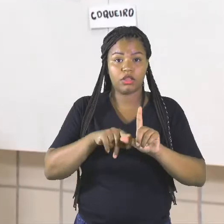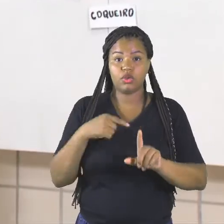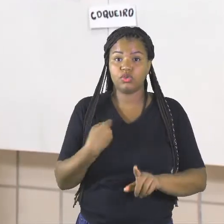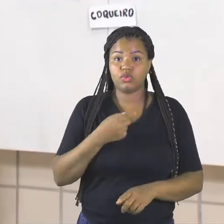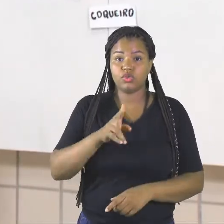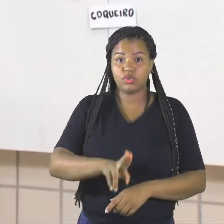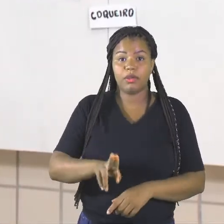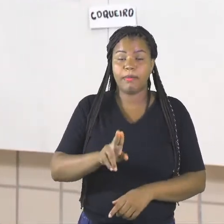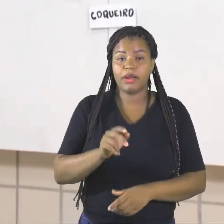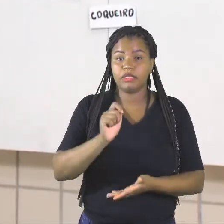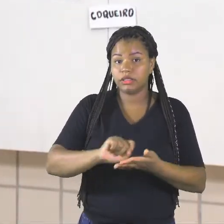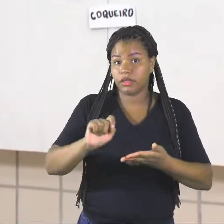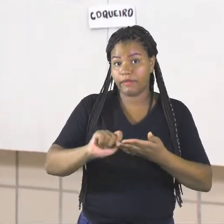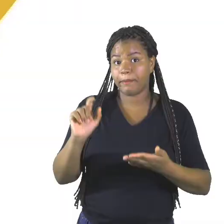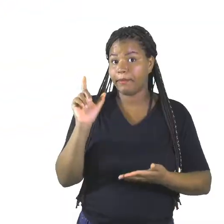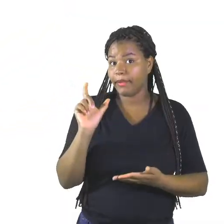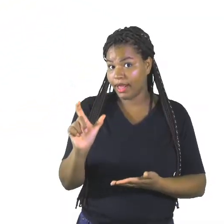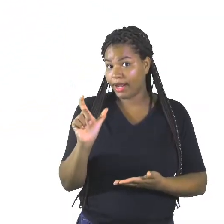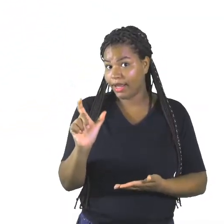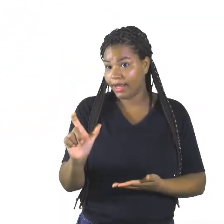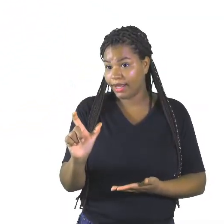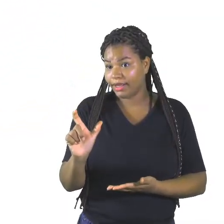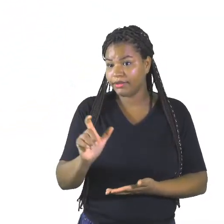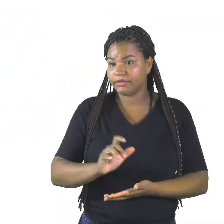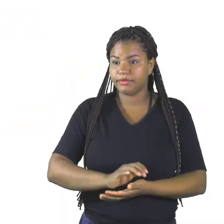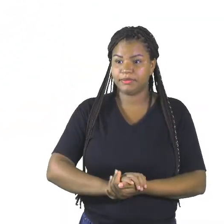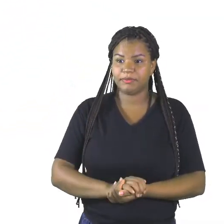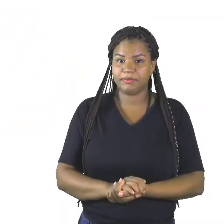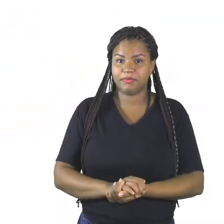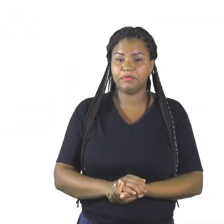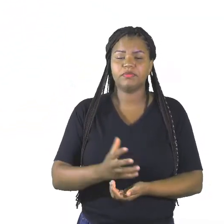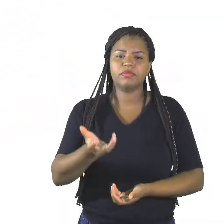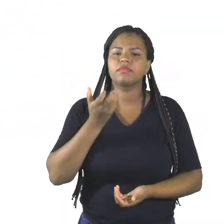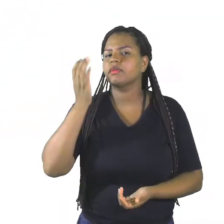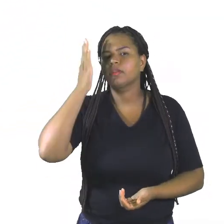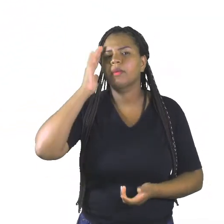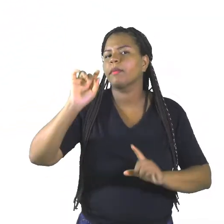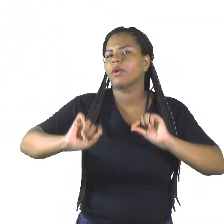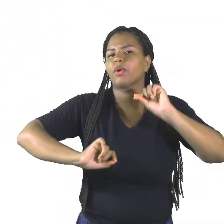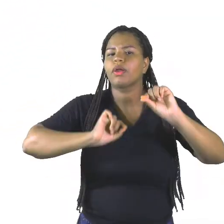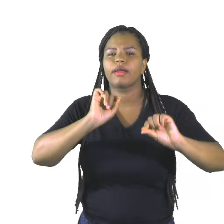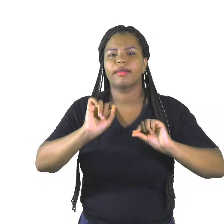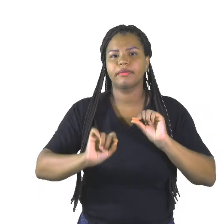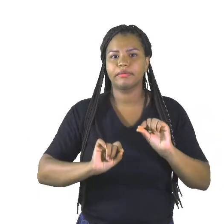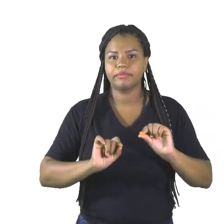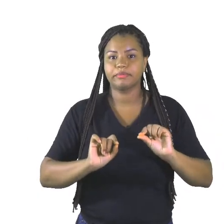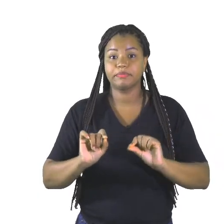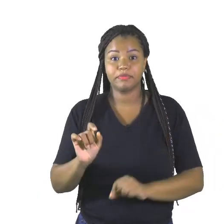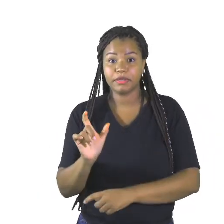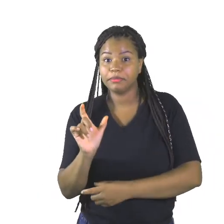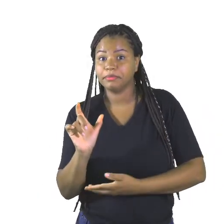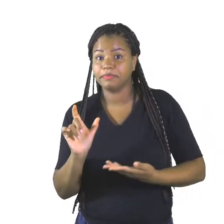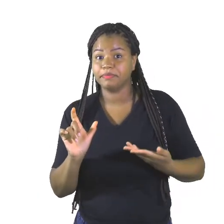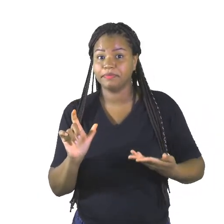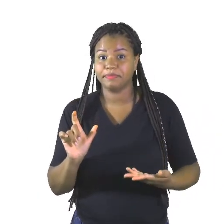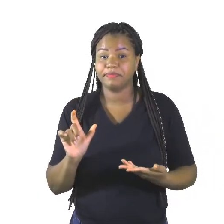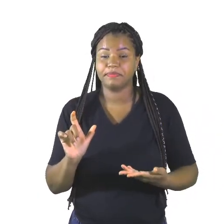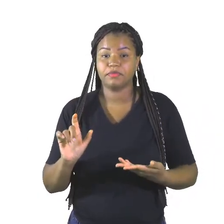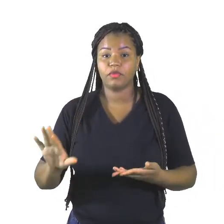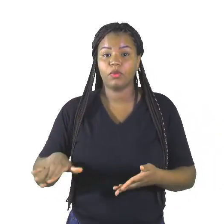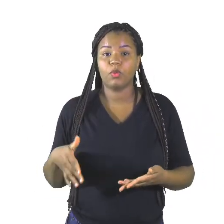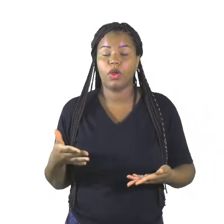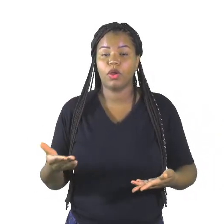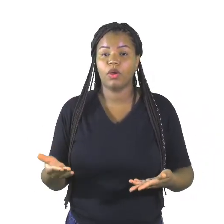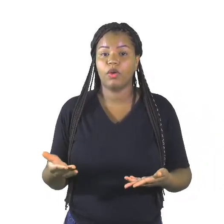palavras. O que eu quero saber? Dessas palavras, qual